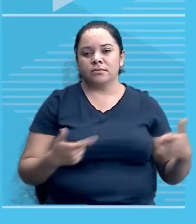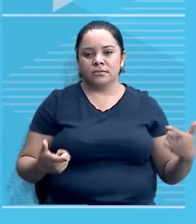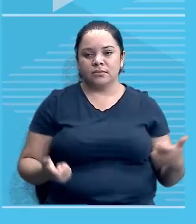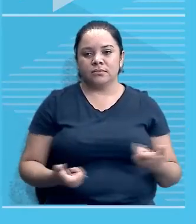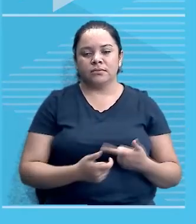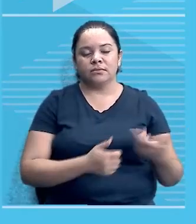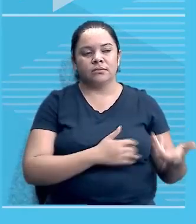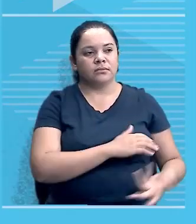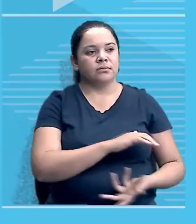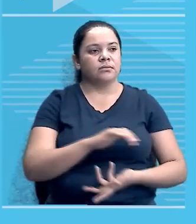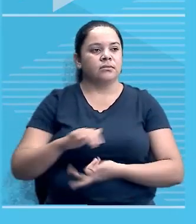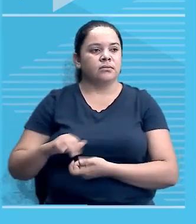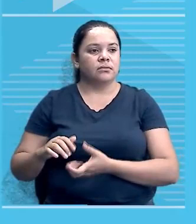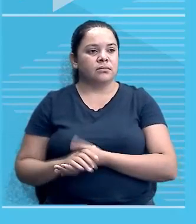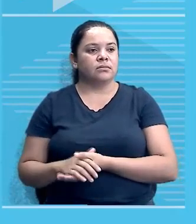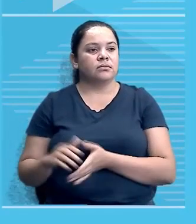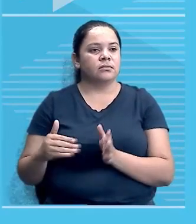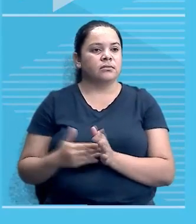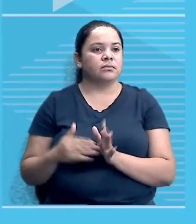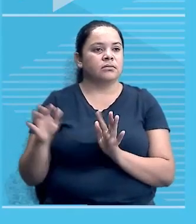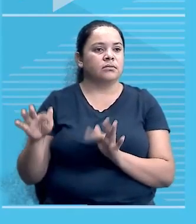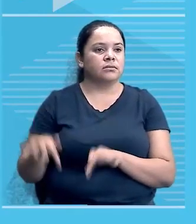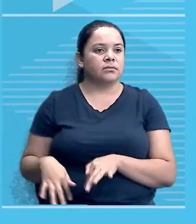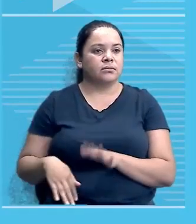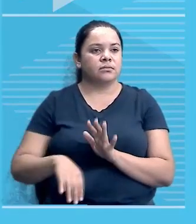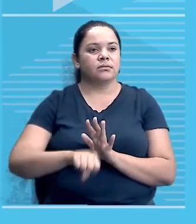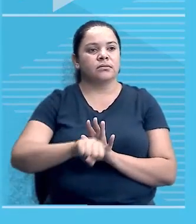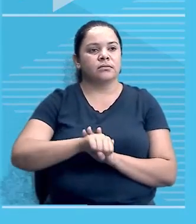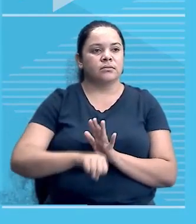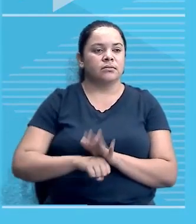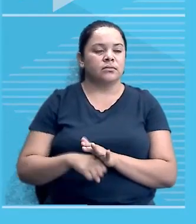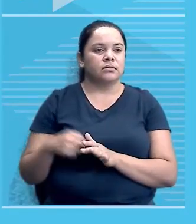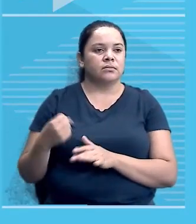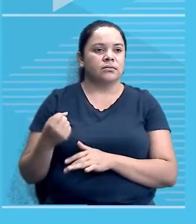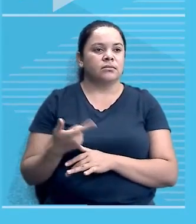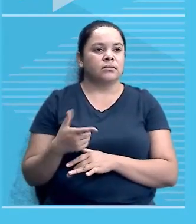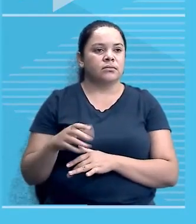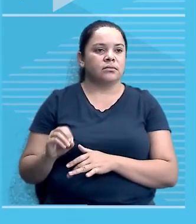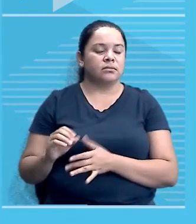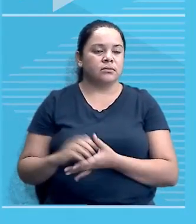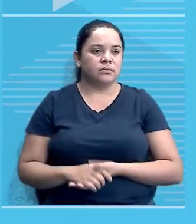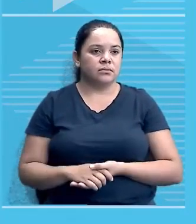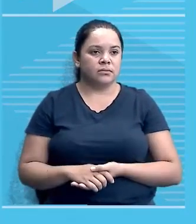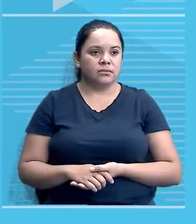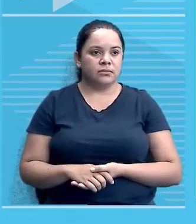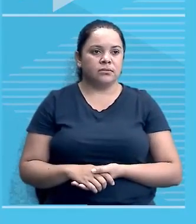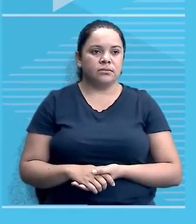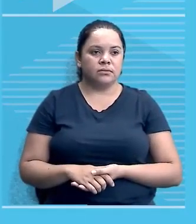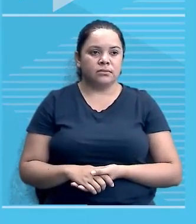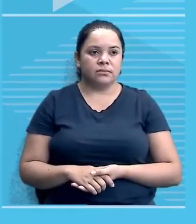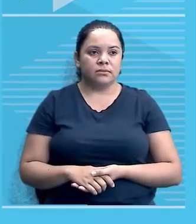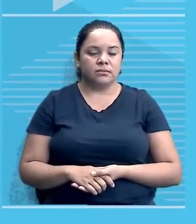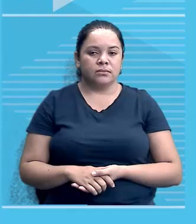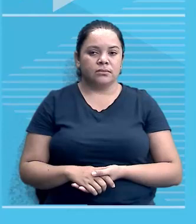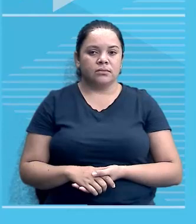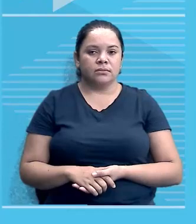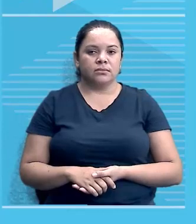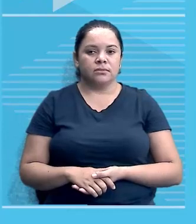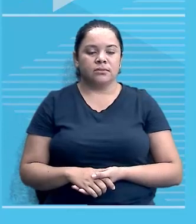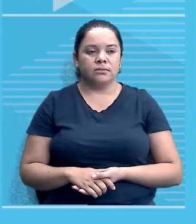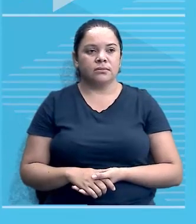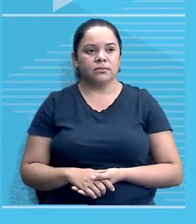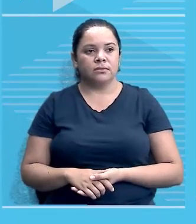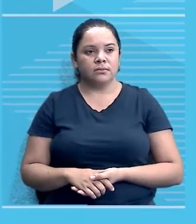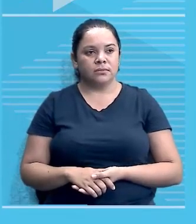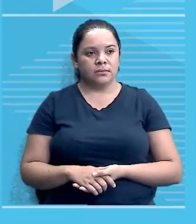ou menos o final da década de 80, do século XX, em que houve uma polarização, uma bipolarização do mundo. De um